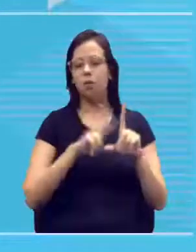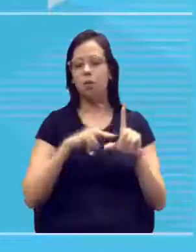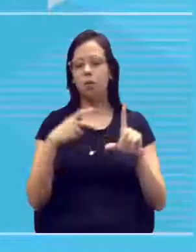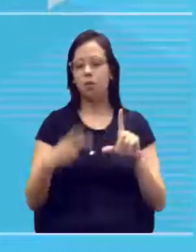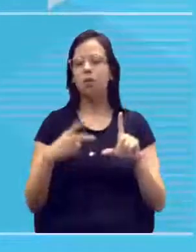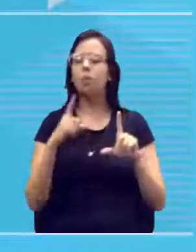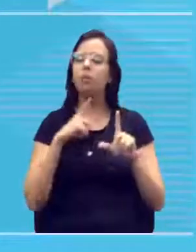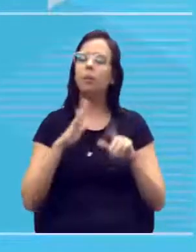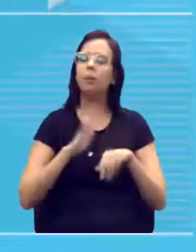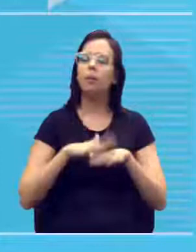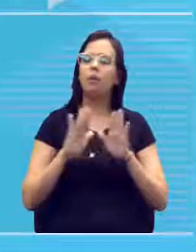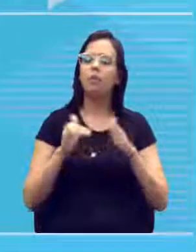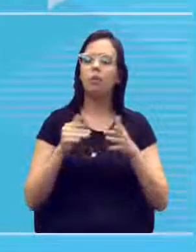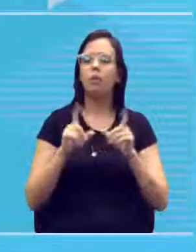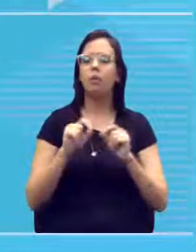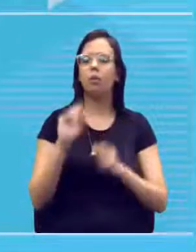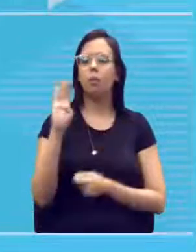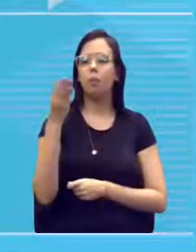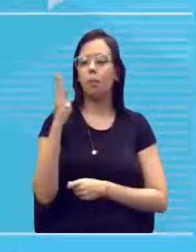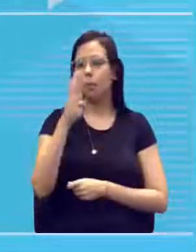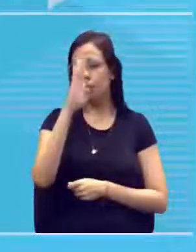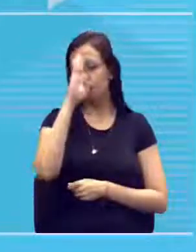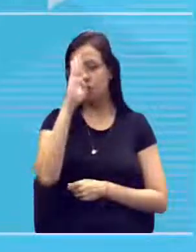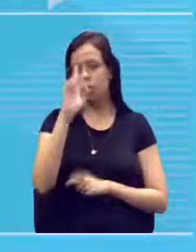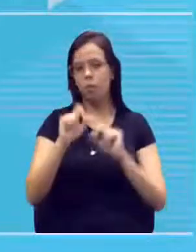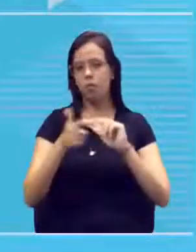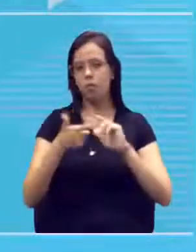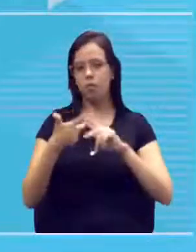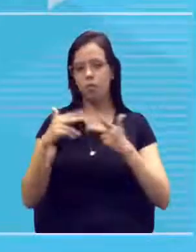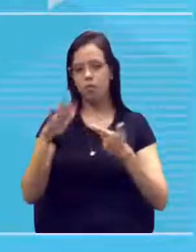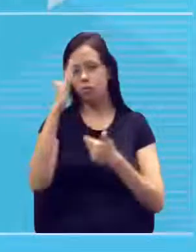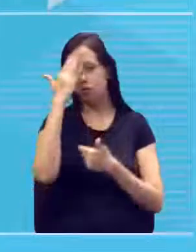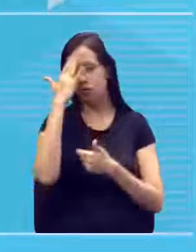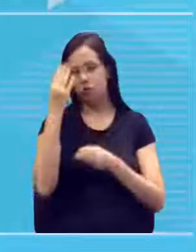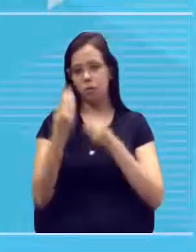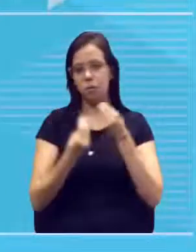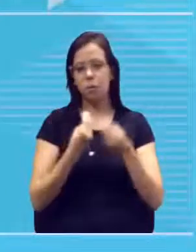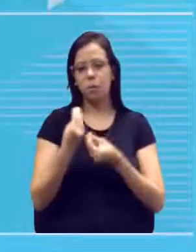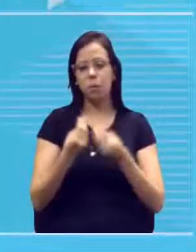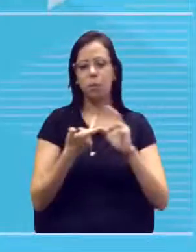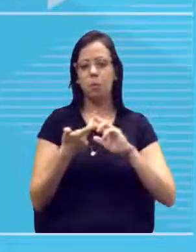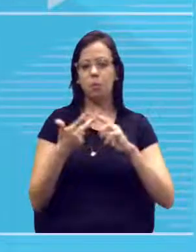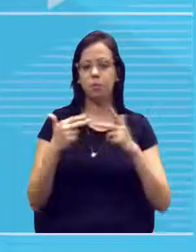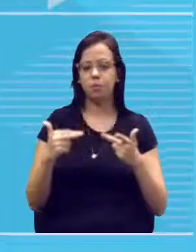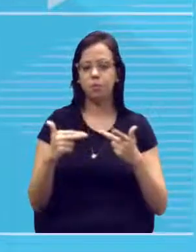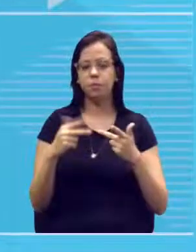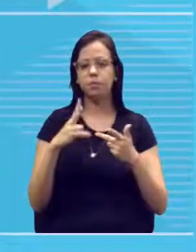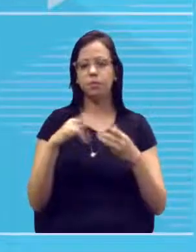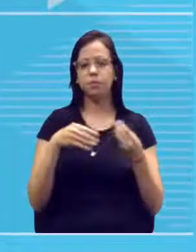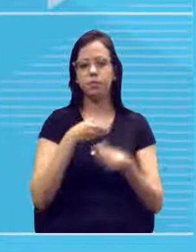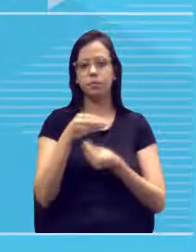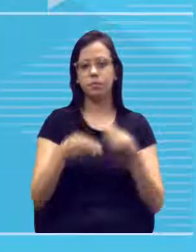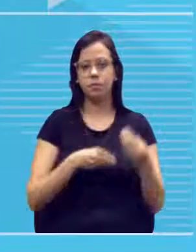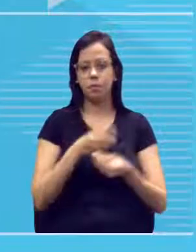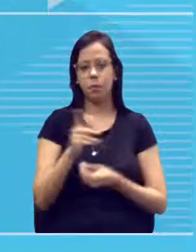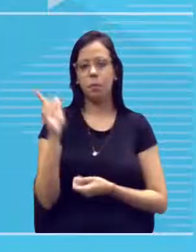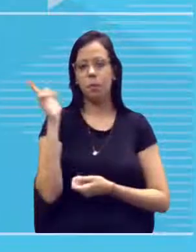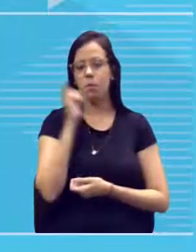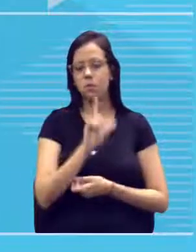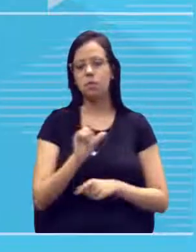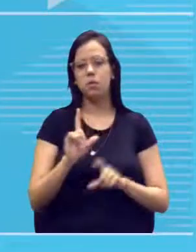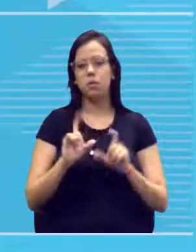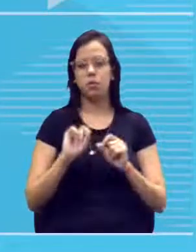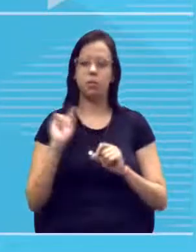mais biológico, especialmente genético, de entender como é que esse DNA se misturou para chegar no